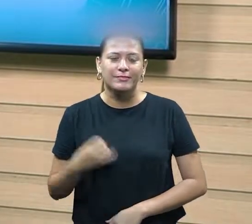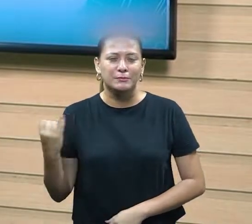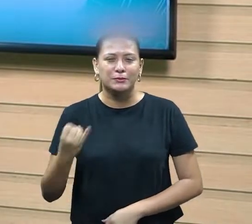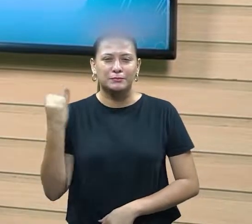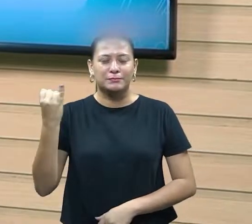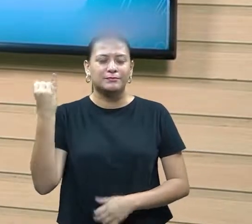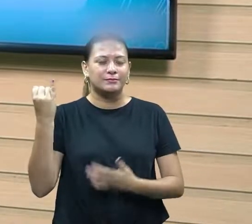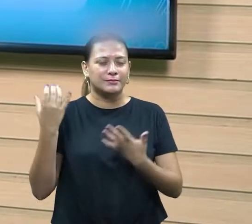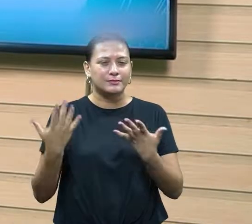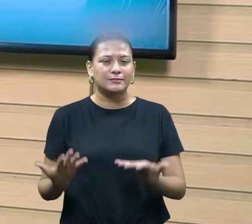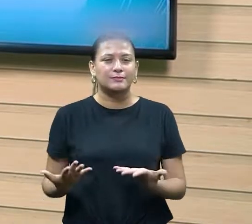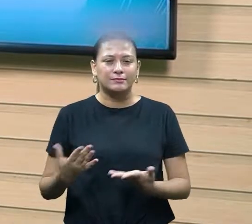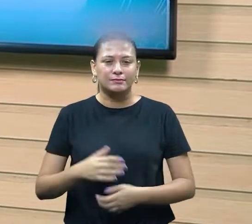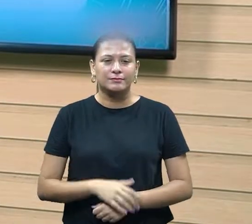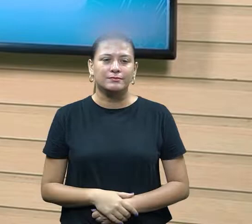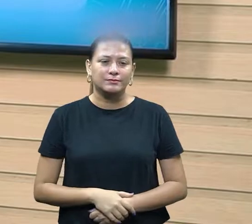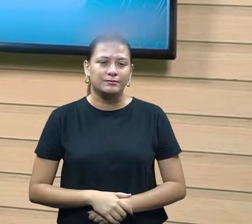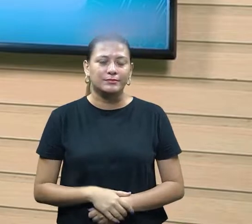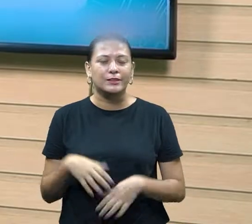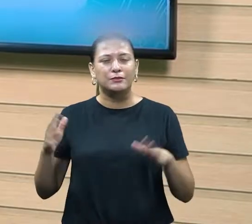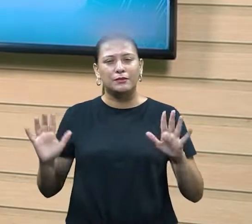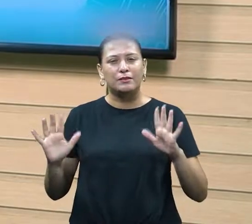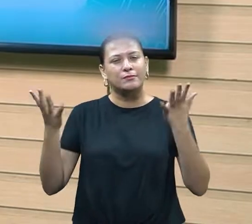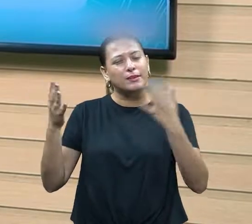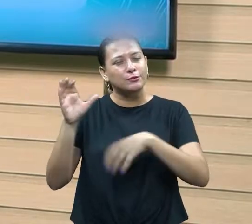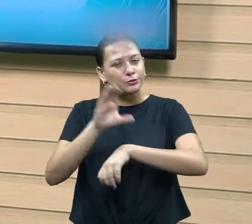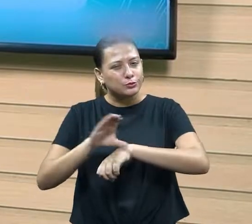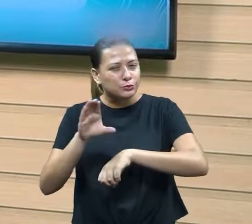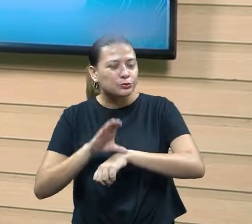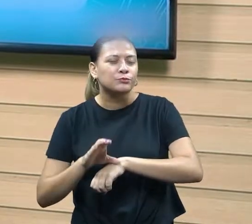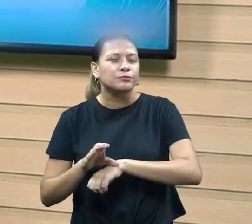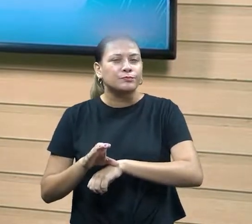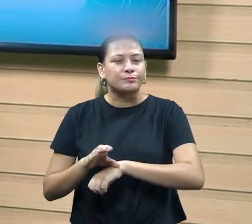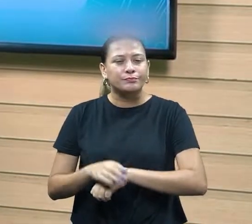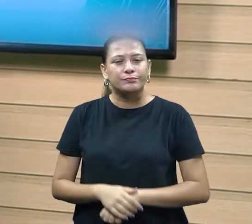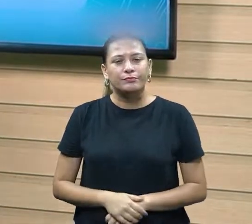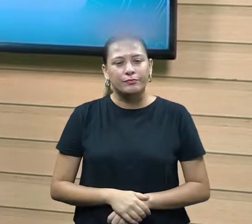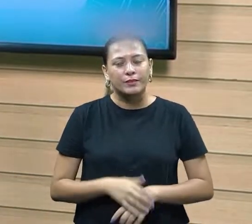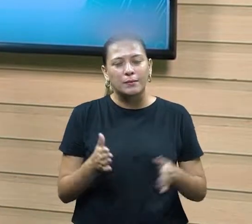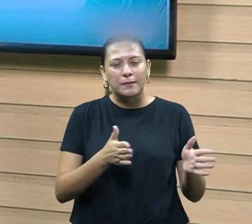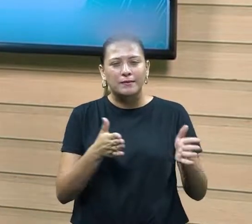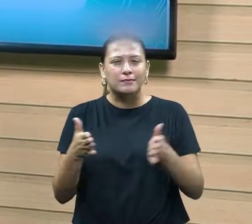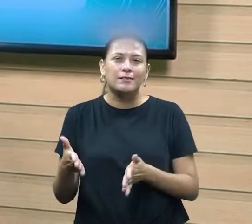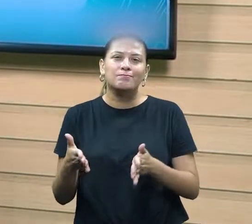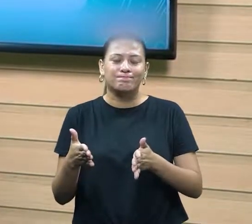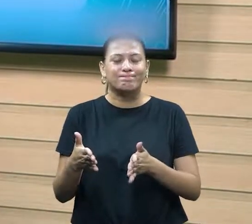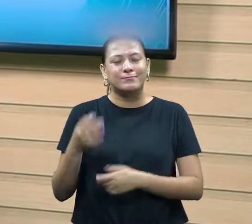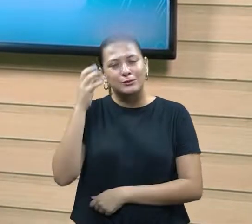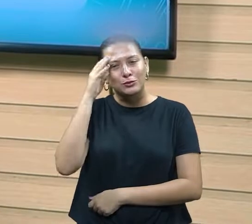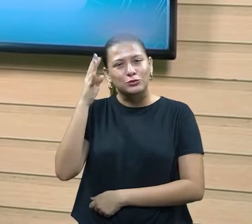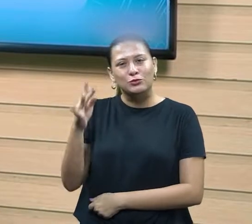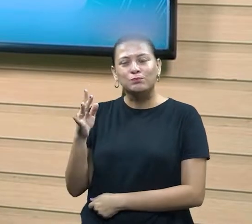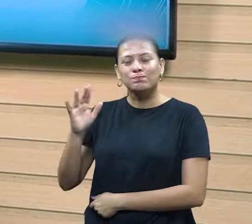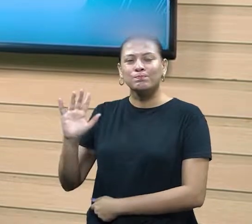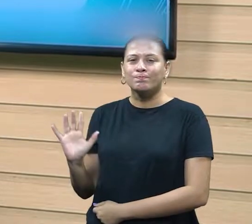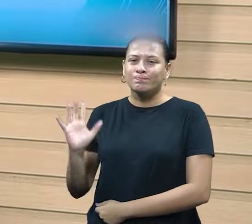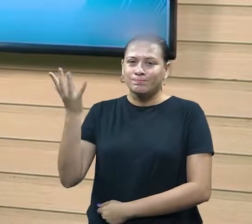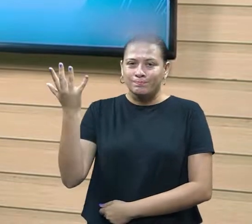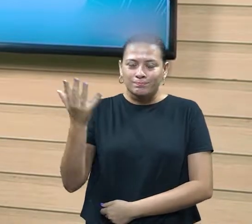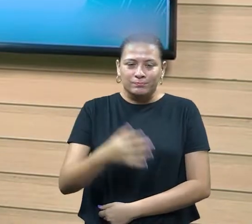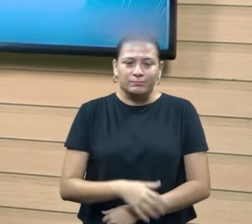vocês que a questão do evento, do curso do evento, é uma etapa de realização de sonho. Por isso, eu creio que